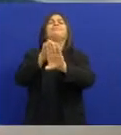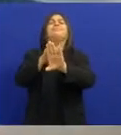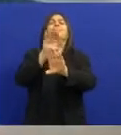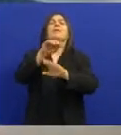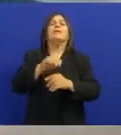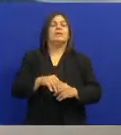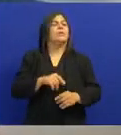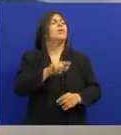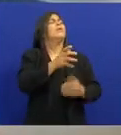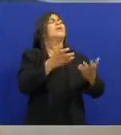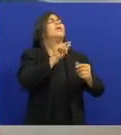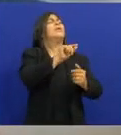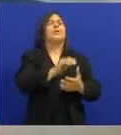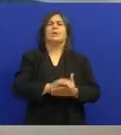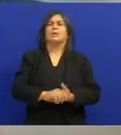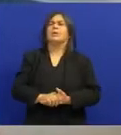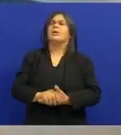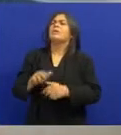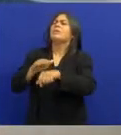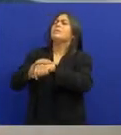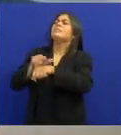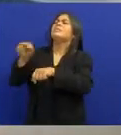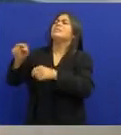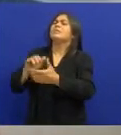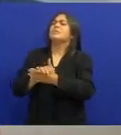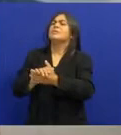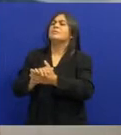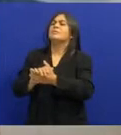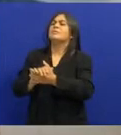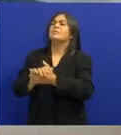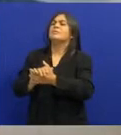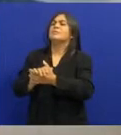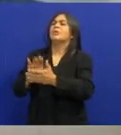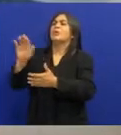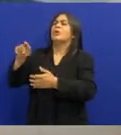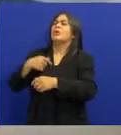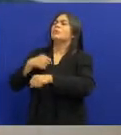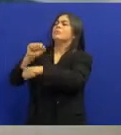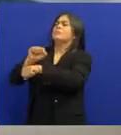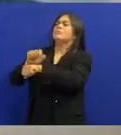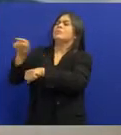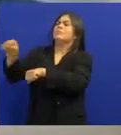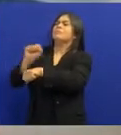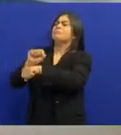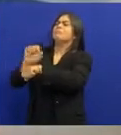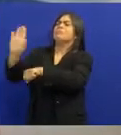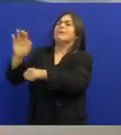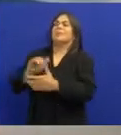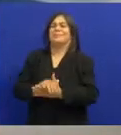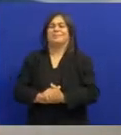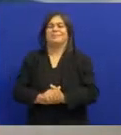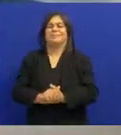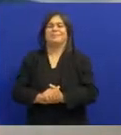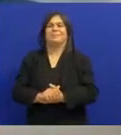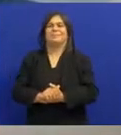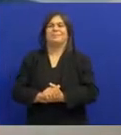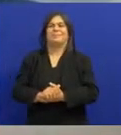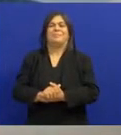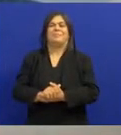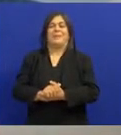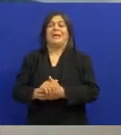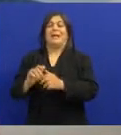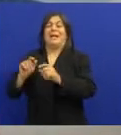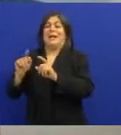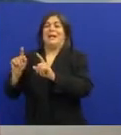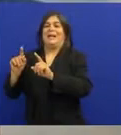na campainha Ela vem tinda O que é que vocês querem A gente Queria falar com O Jacos Ele fez Tá certo Espera aí Aí entra Na